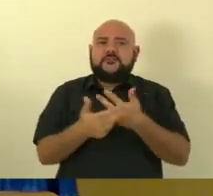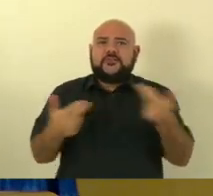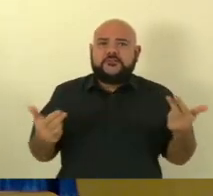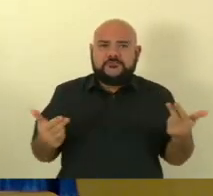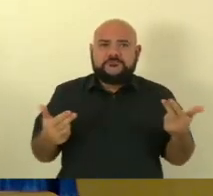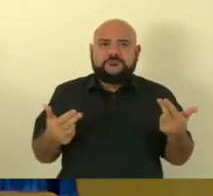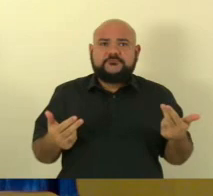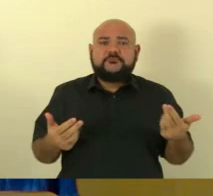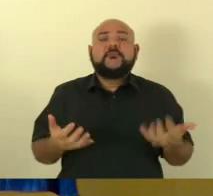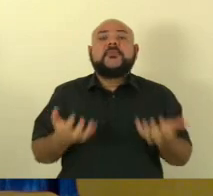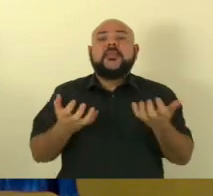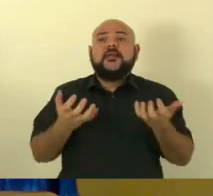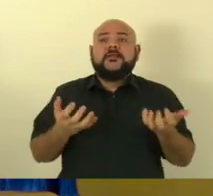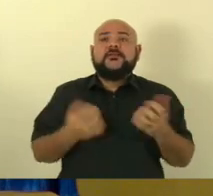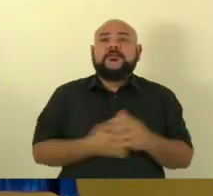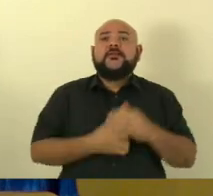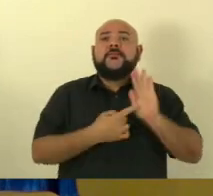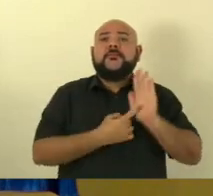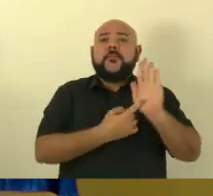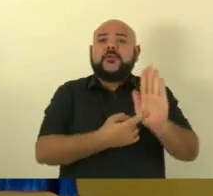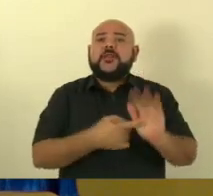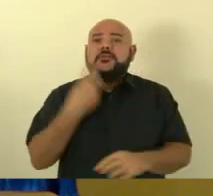de indicar e destacar duas